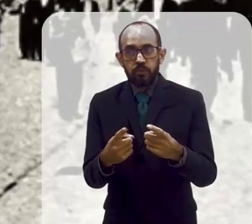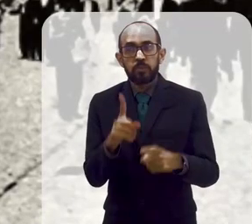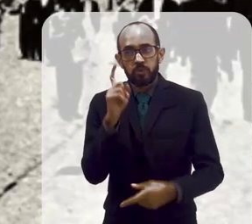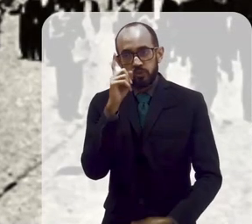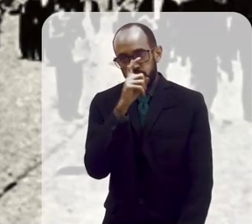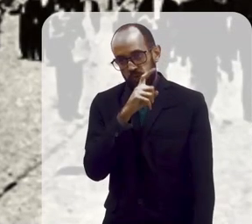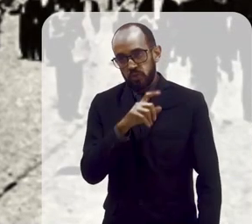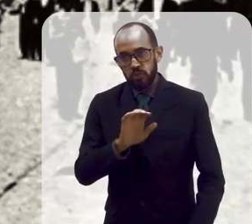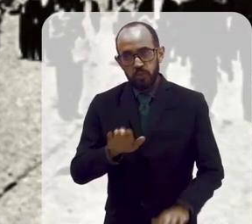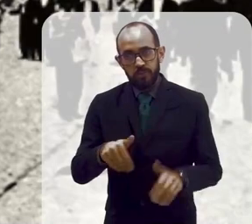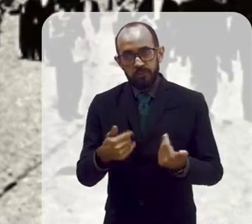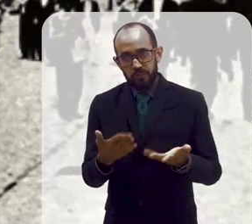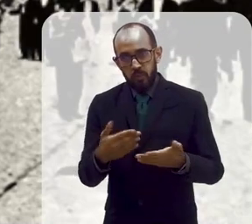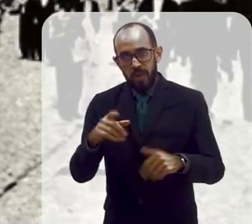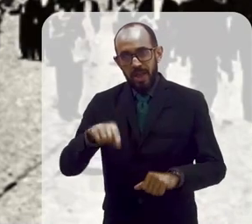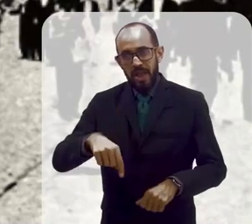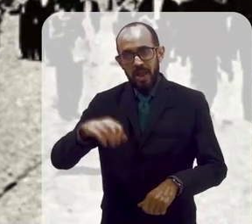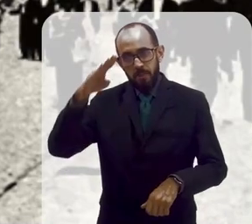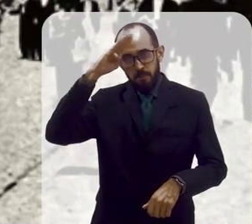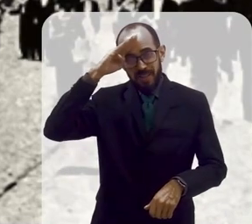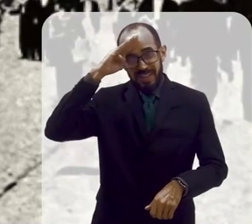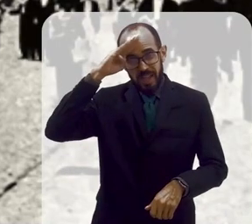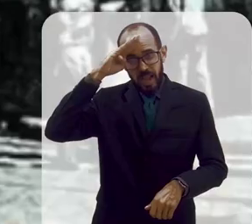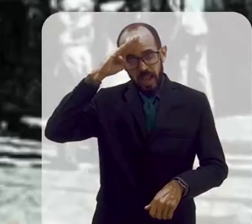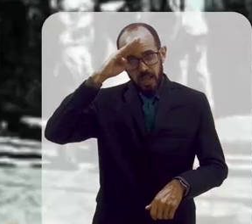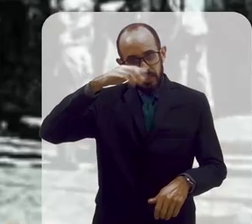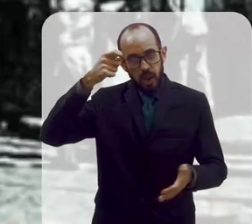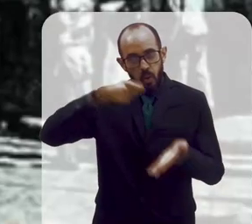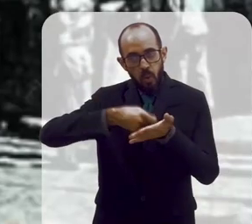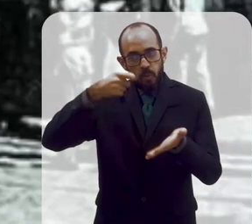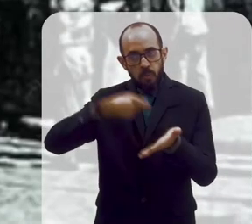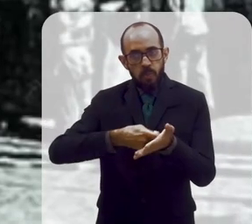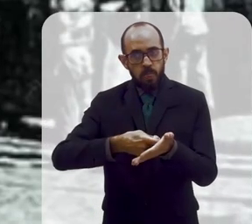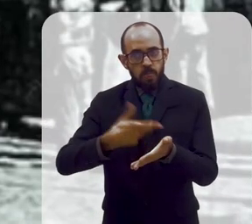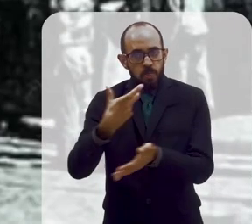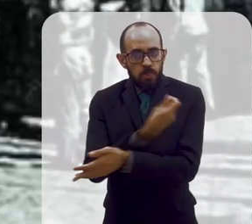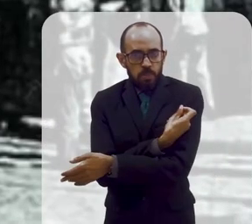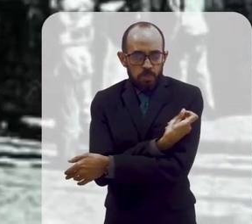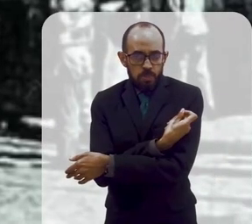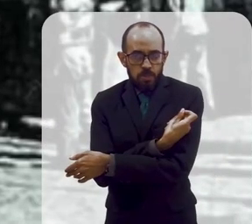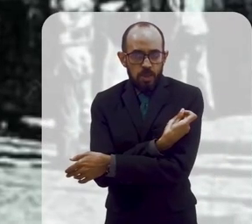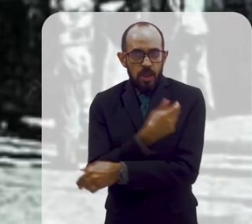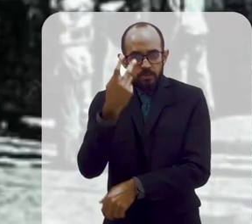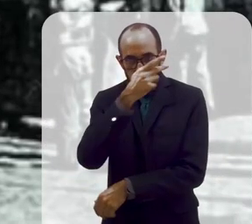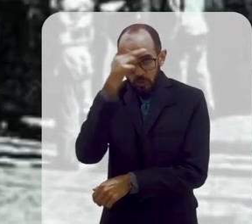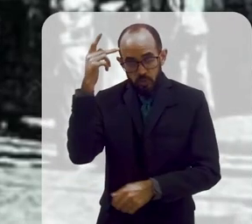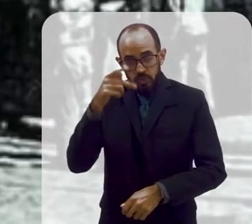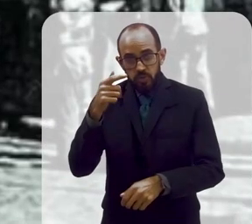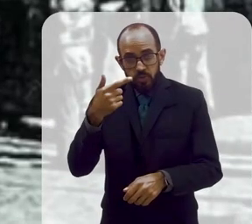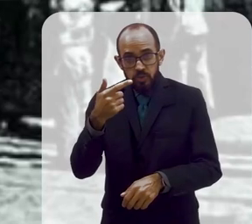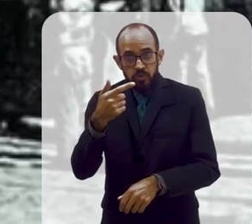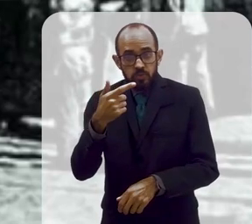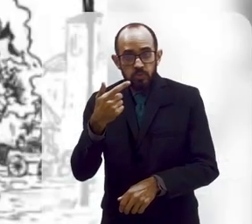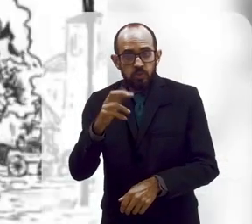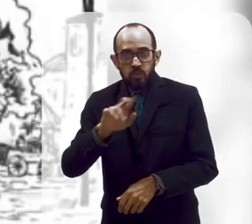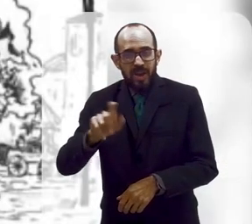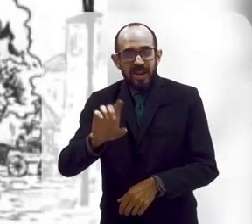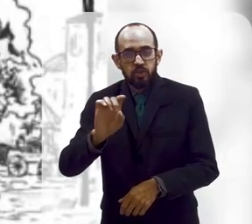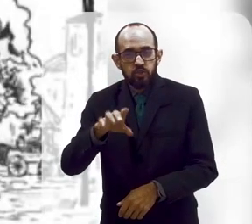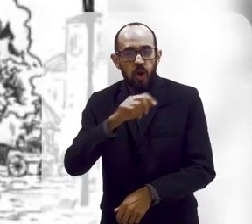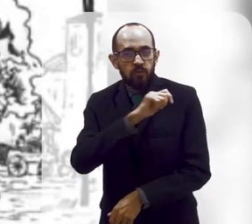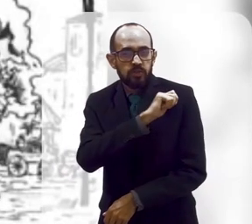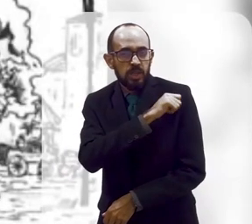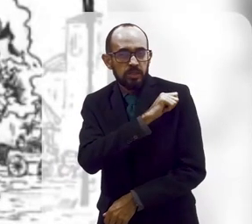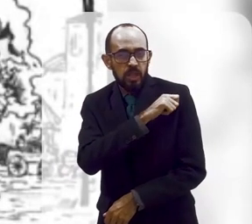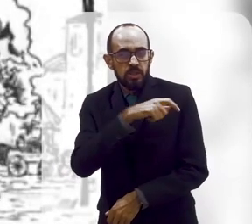truculento. Então, era militarizada essa obrigatoriedade de tomar vacina. As pessoas não eram só fiscalizadas, não era